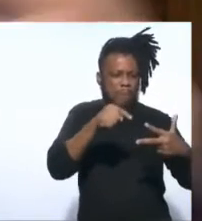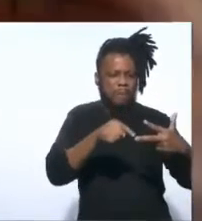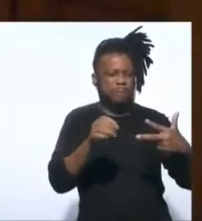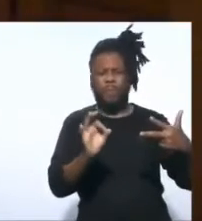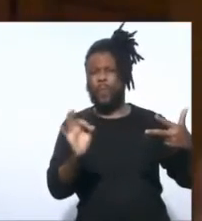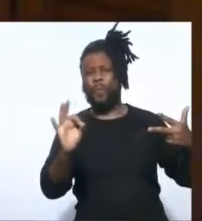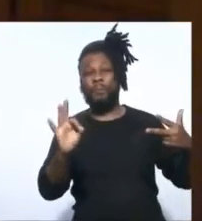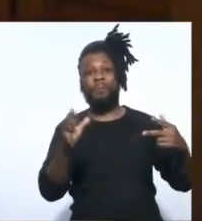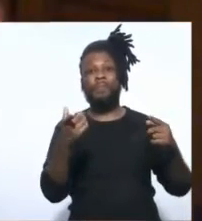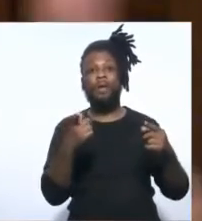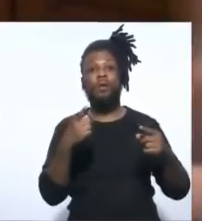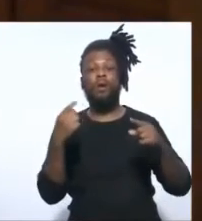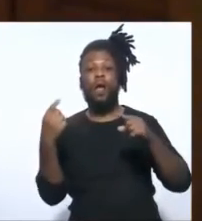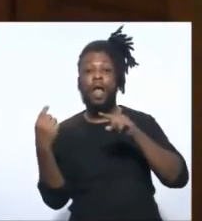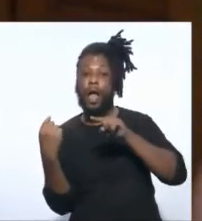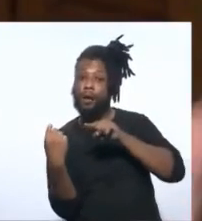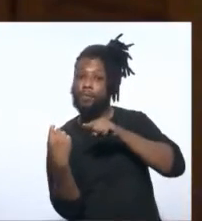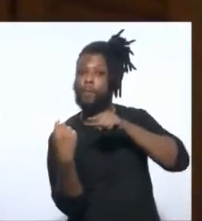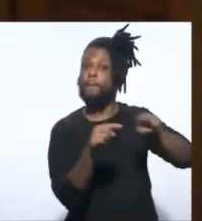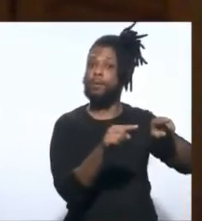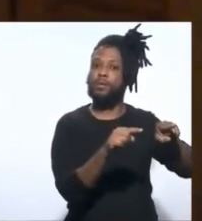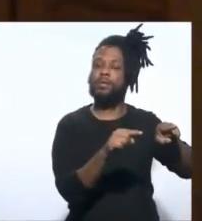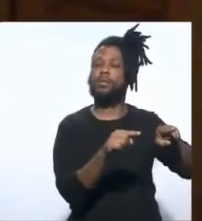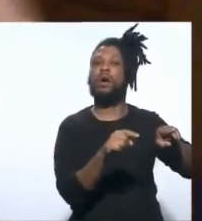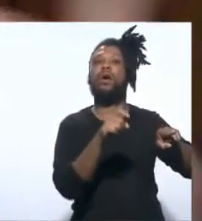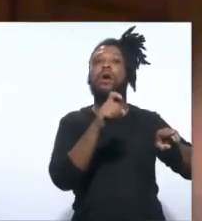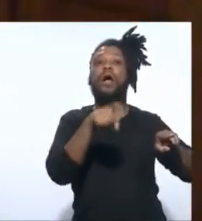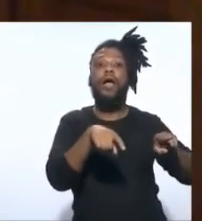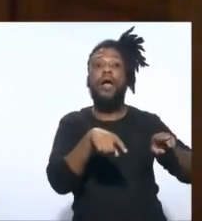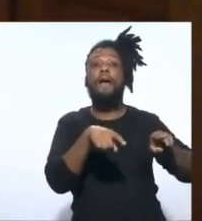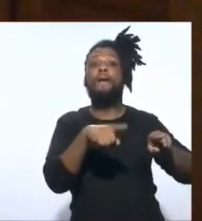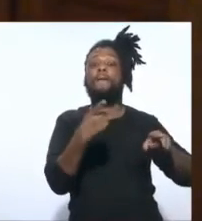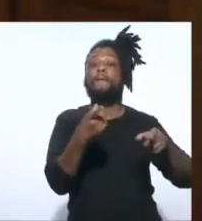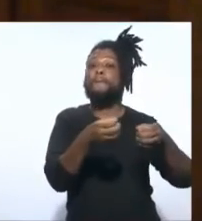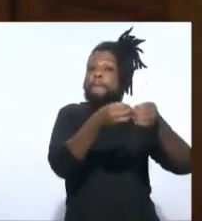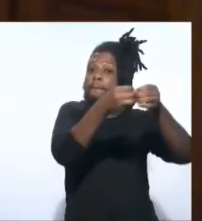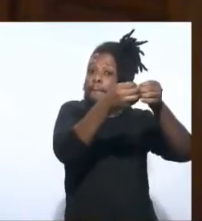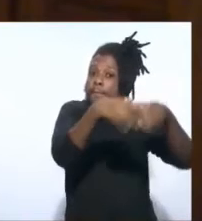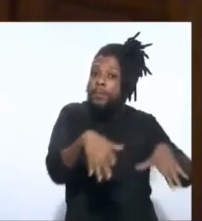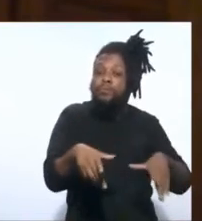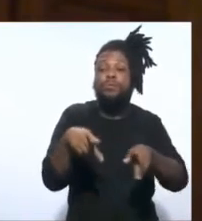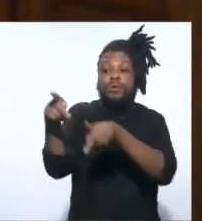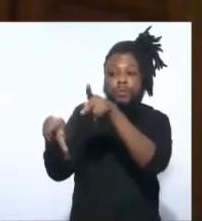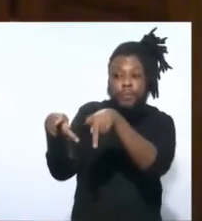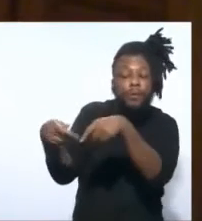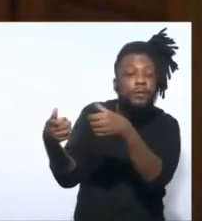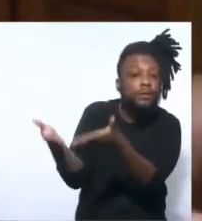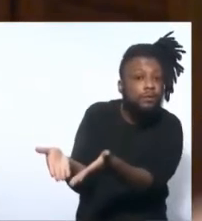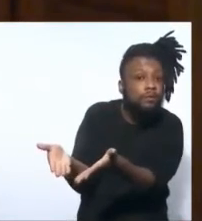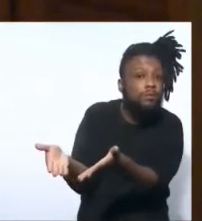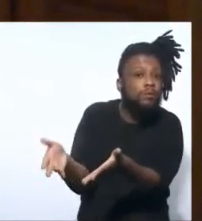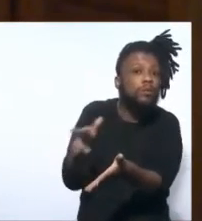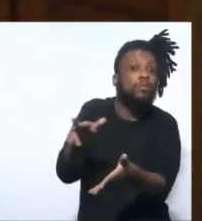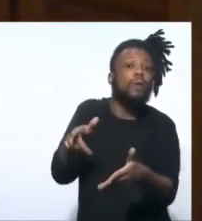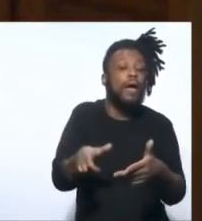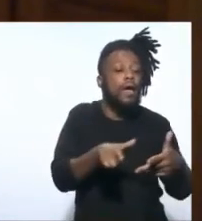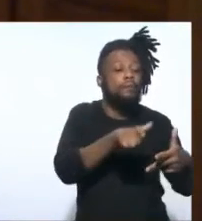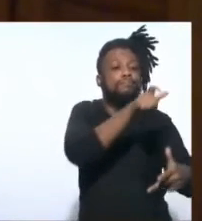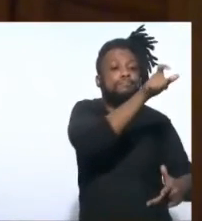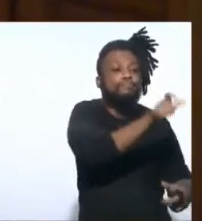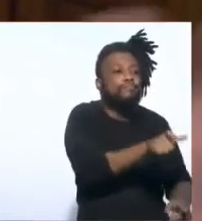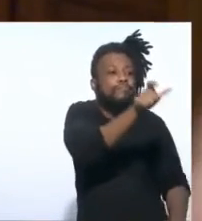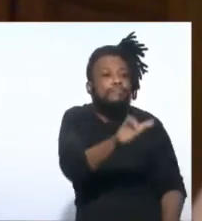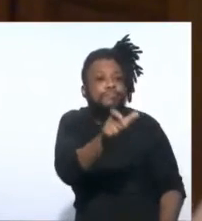A oposição, a contrariedade, é pelo mal que eles estão fazendo à população, e não para as suas figuras